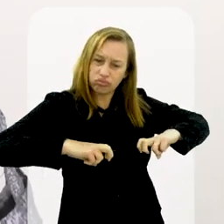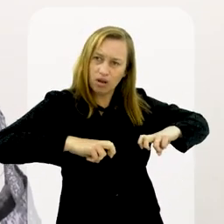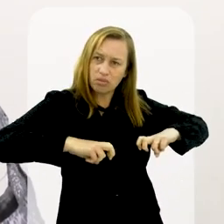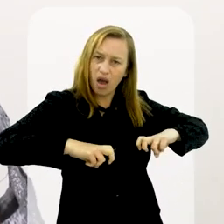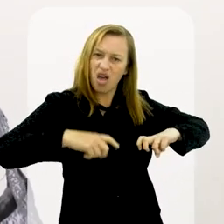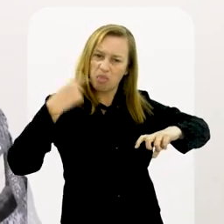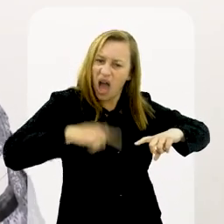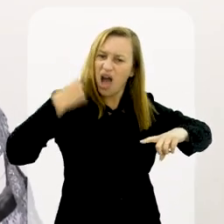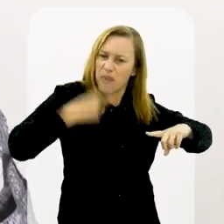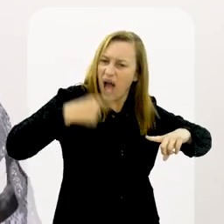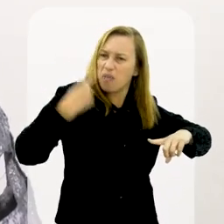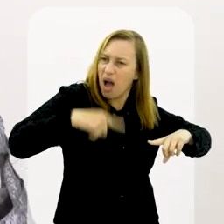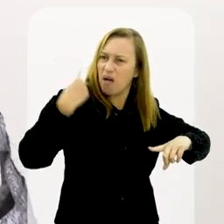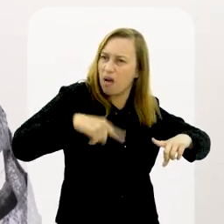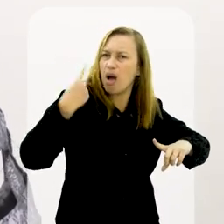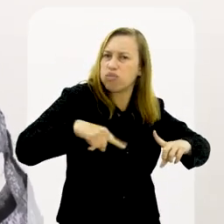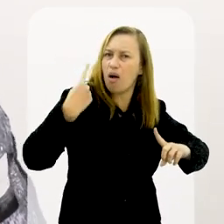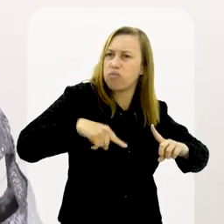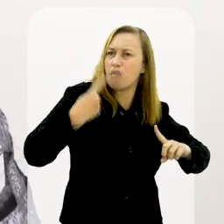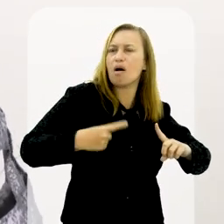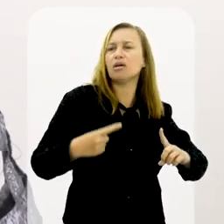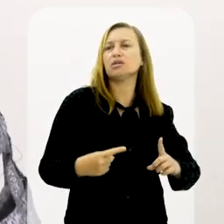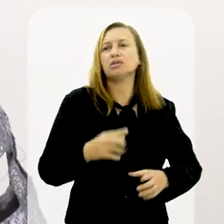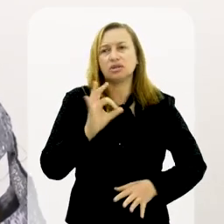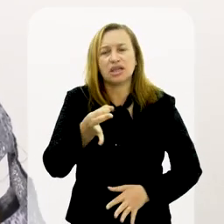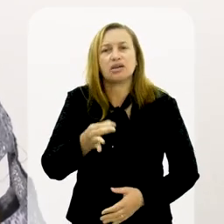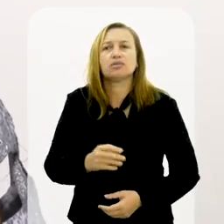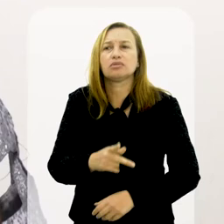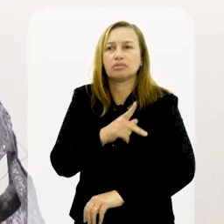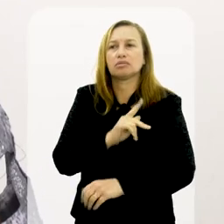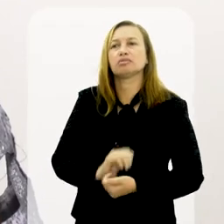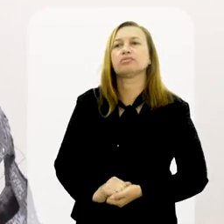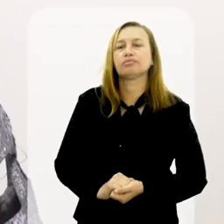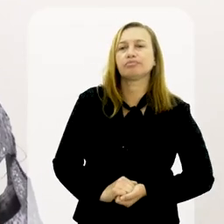dou um broncão. Um broncão com didática, mas dou um broncão.